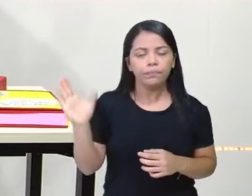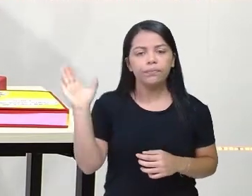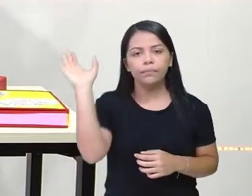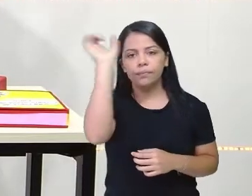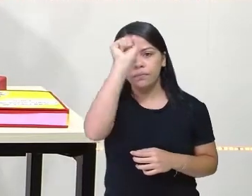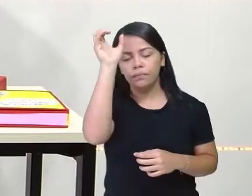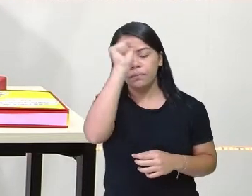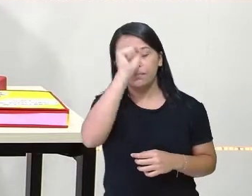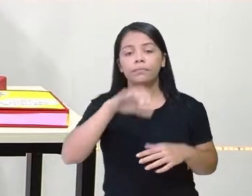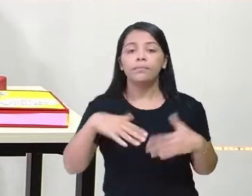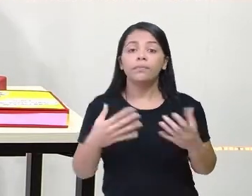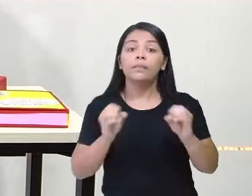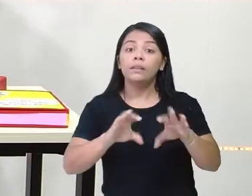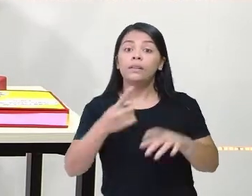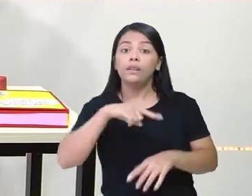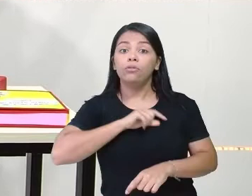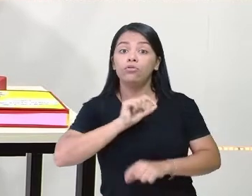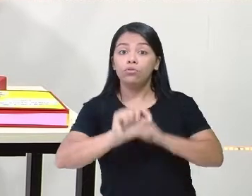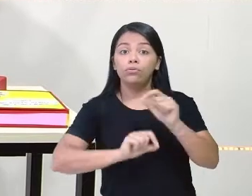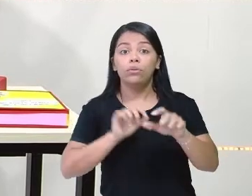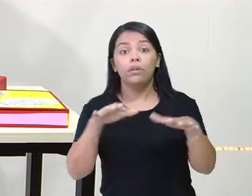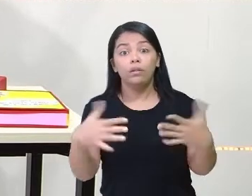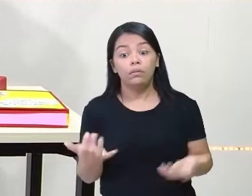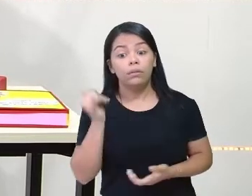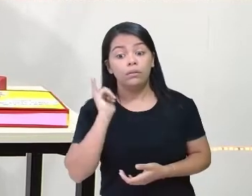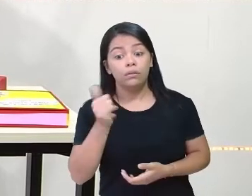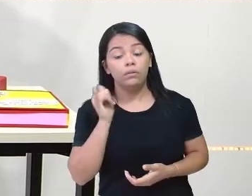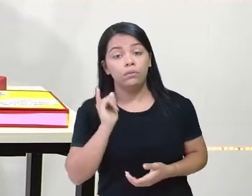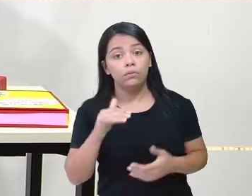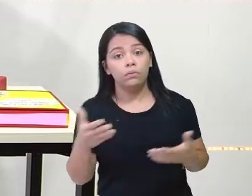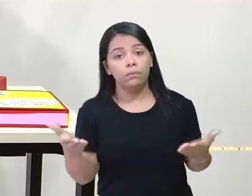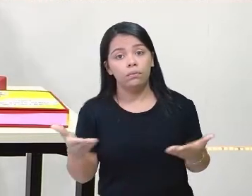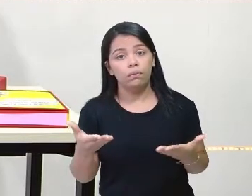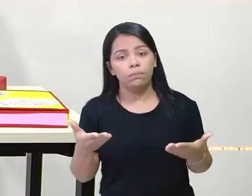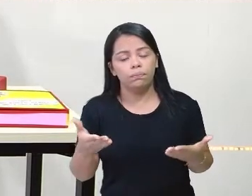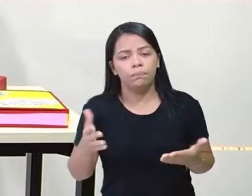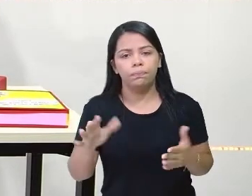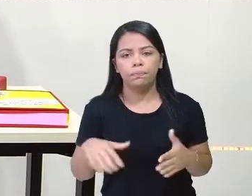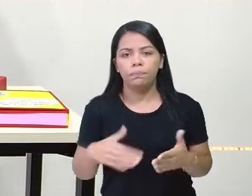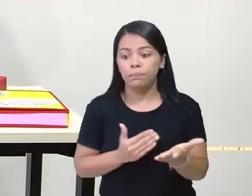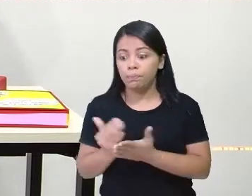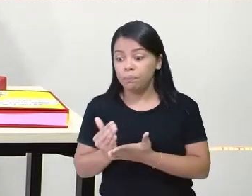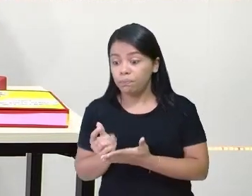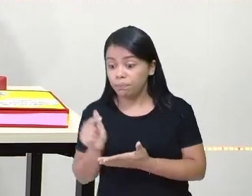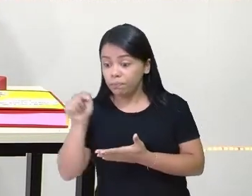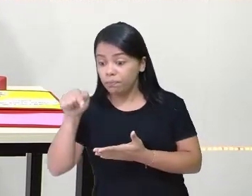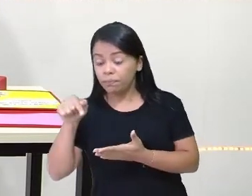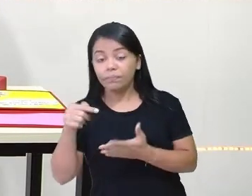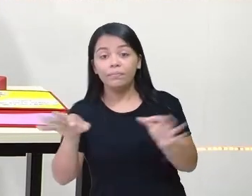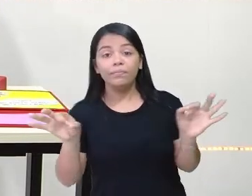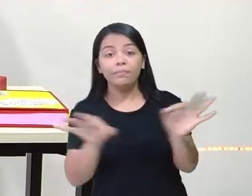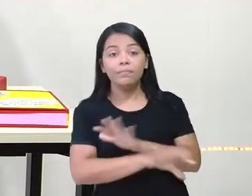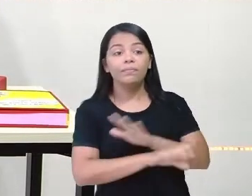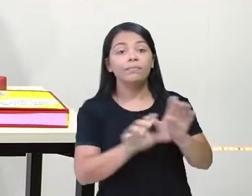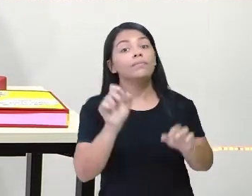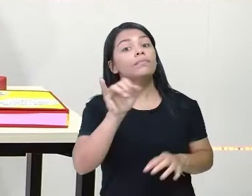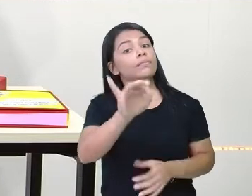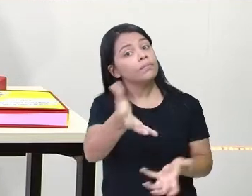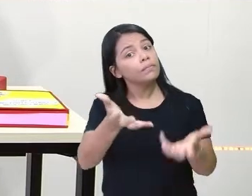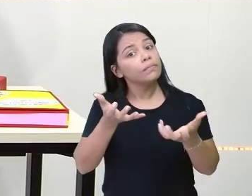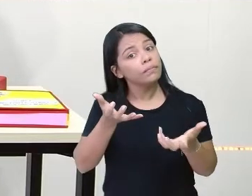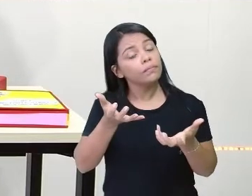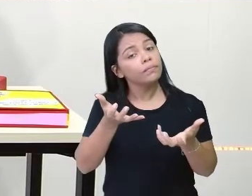Assim, termina a história. E essa história entrou por uma perna e saiu por outra. E quem quiser, que conte outra.